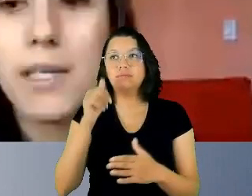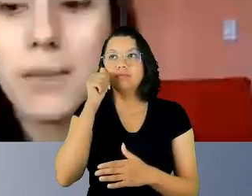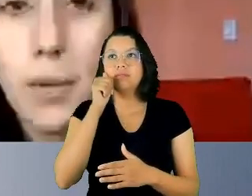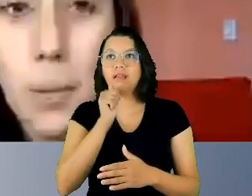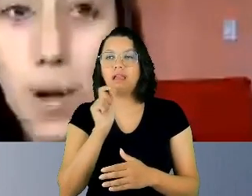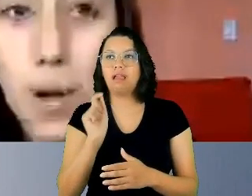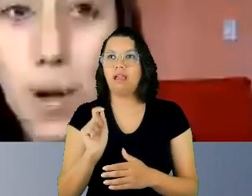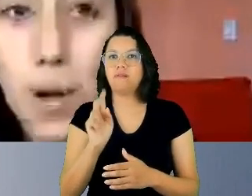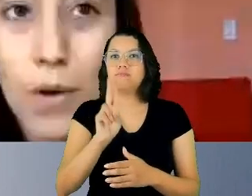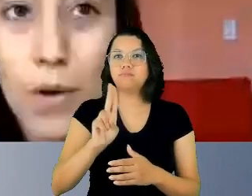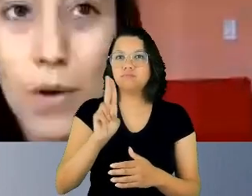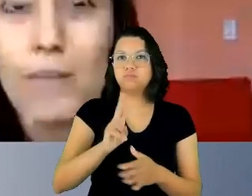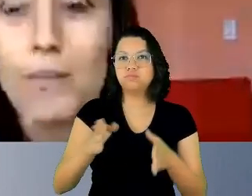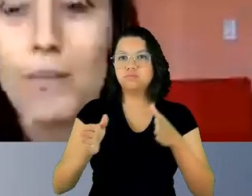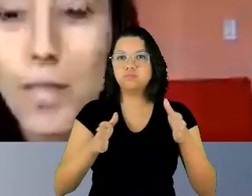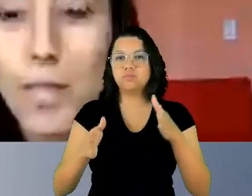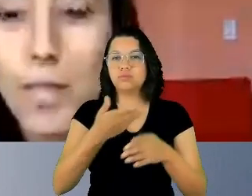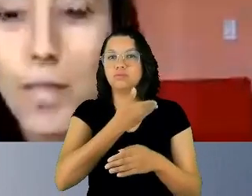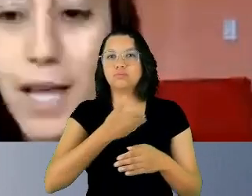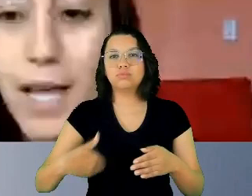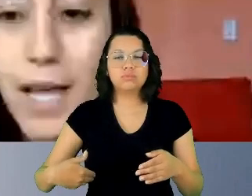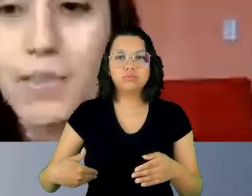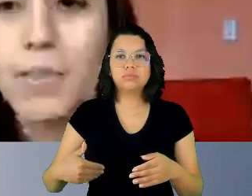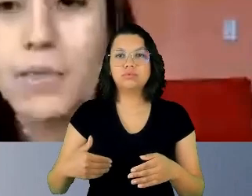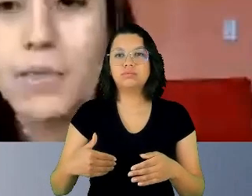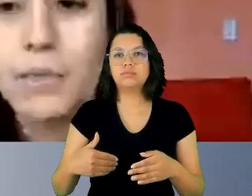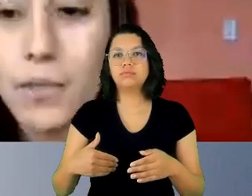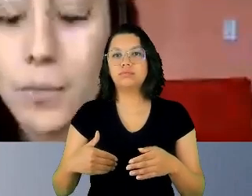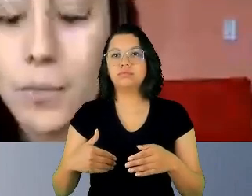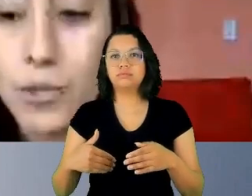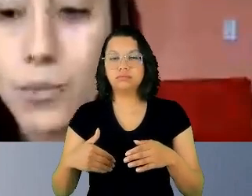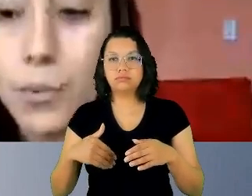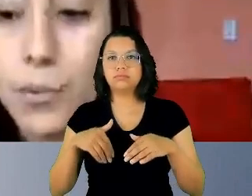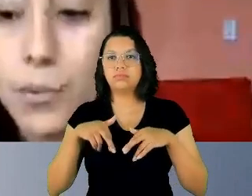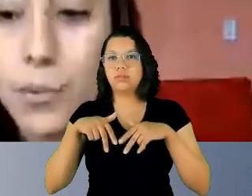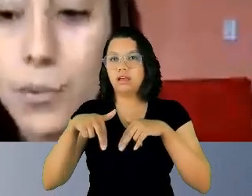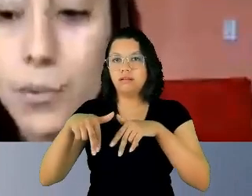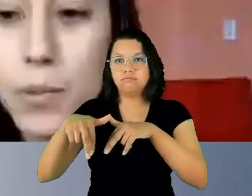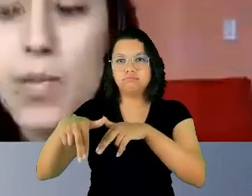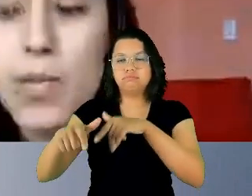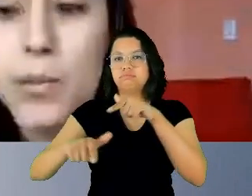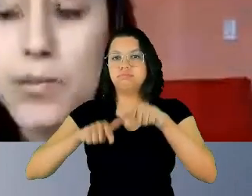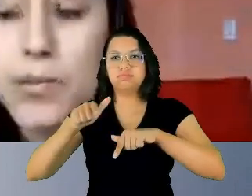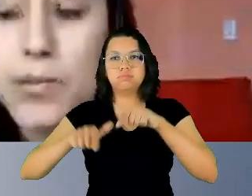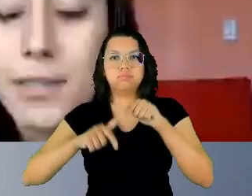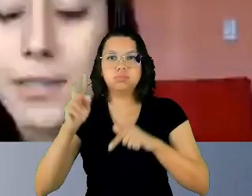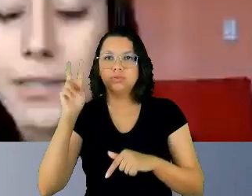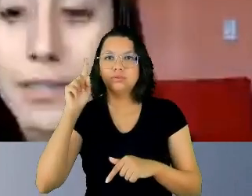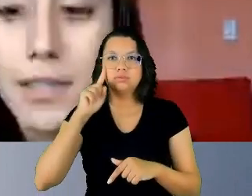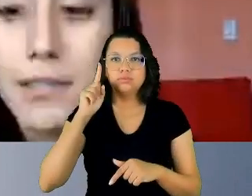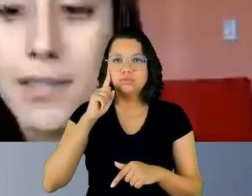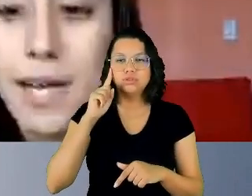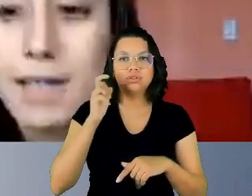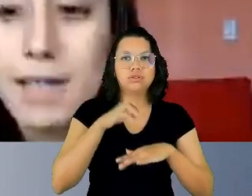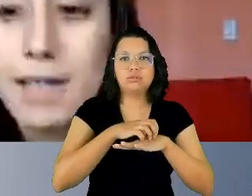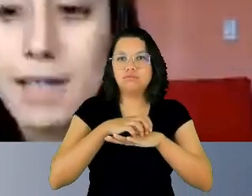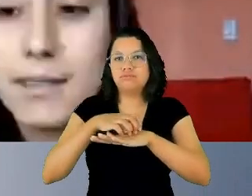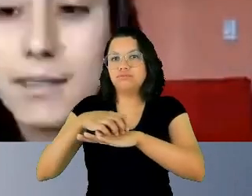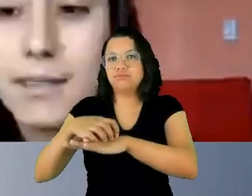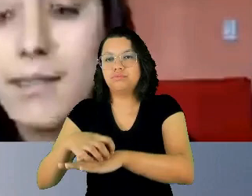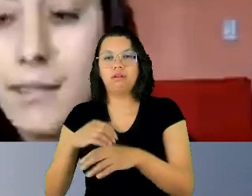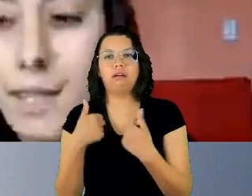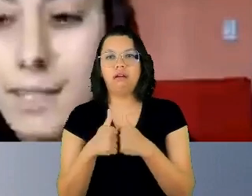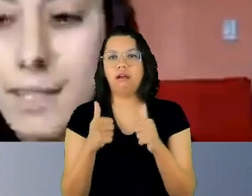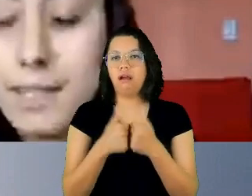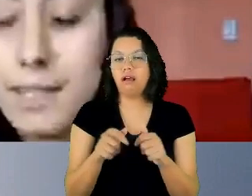se locomovem para o trabalho diariamente, usando o transporte público, são as que são mais afetadas, né?